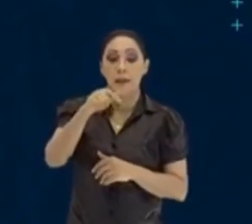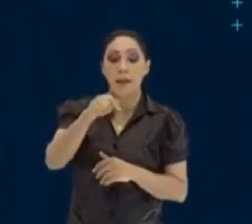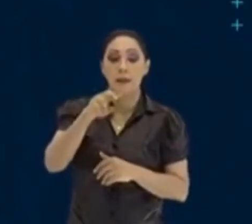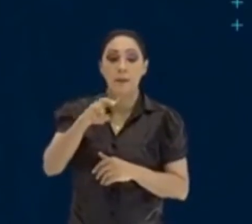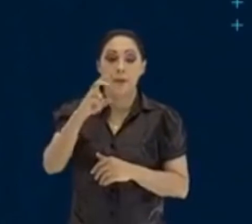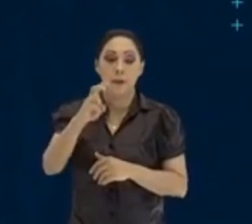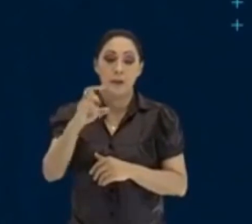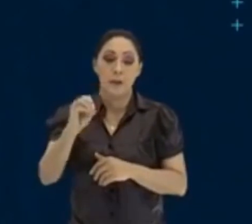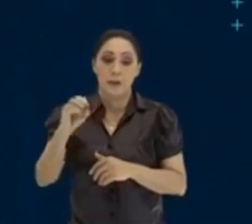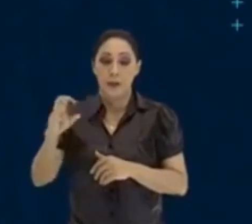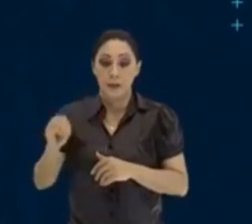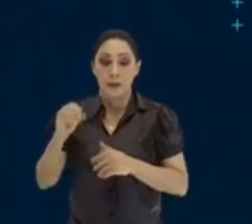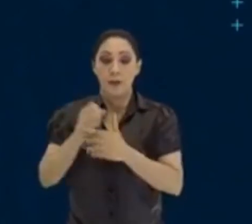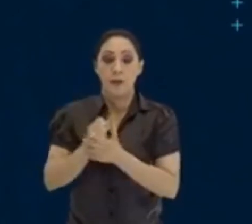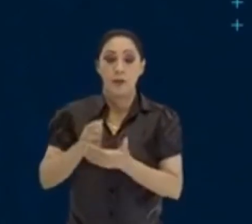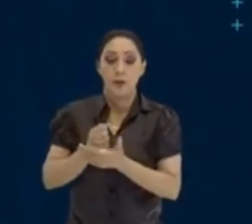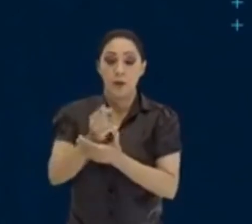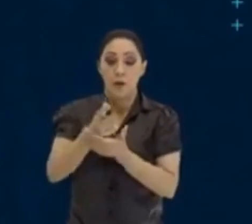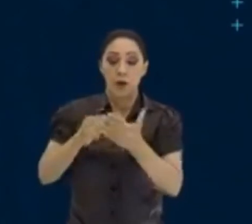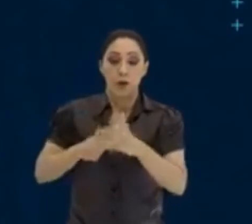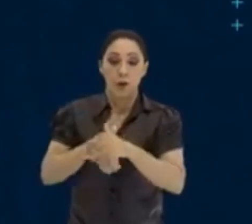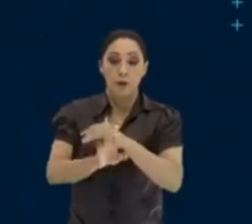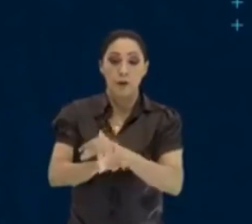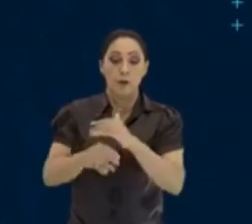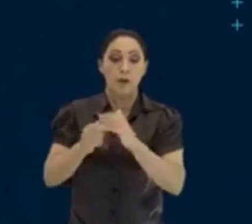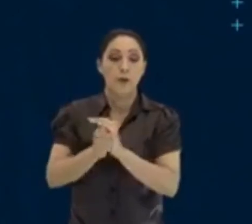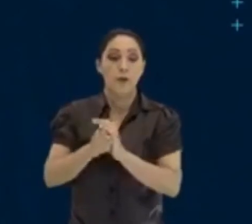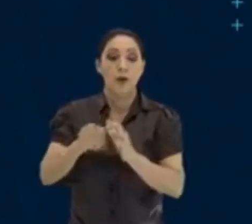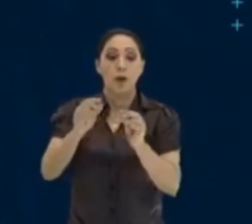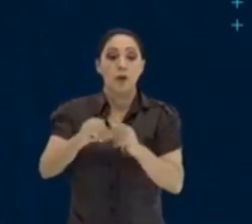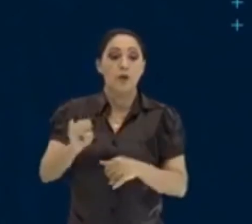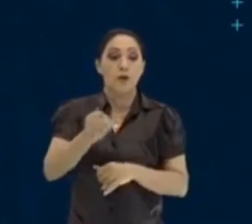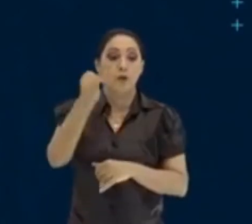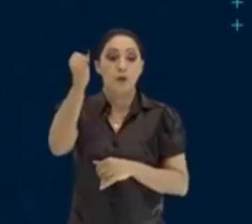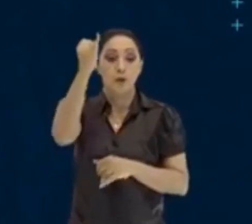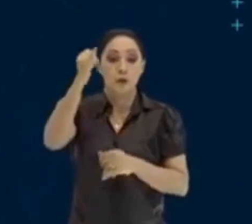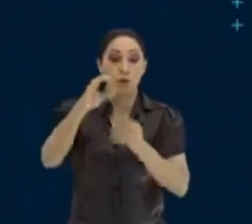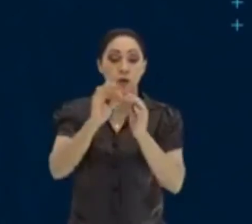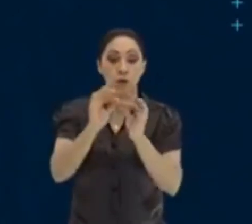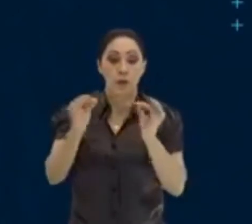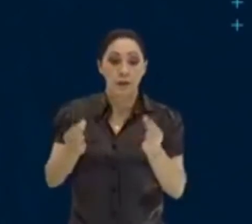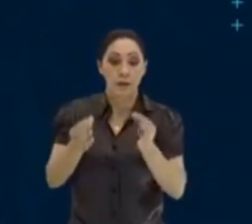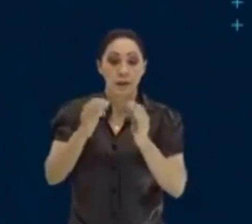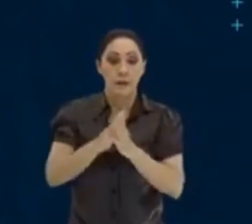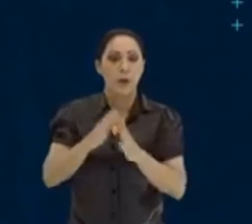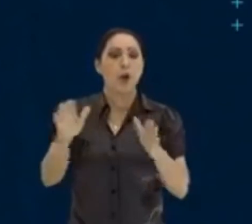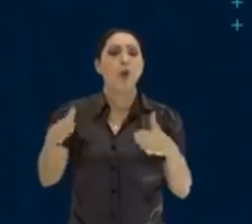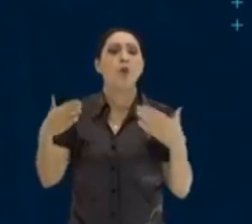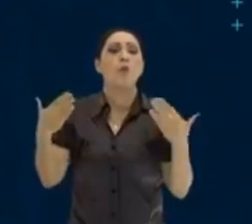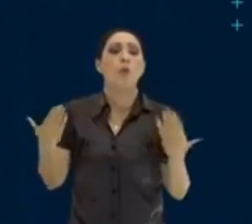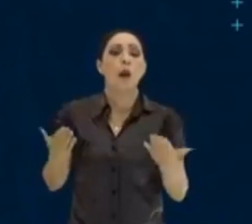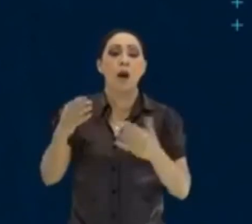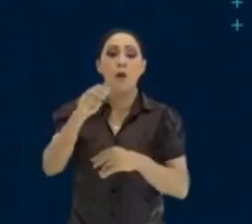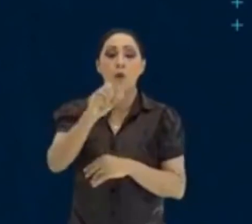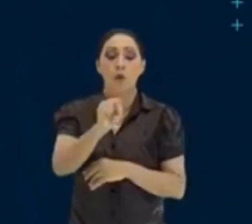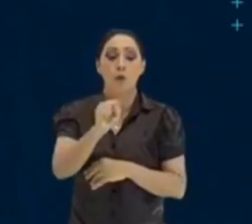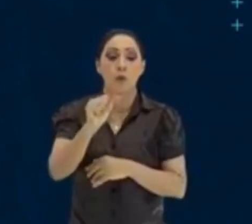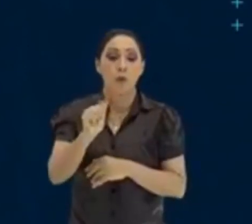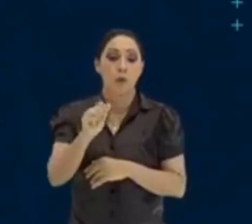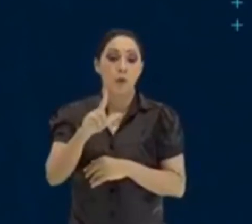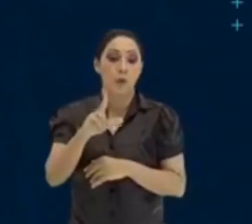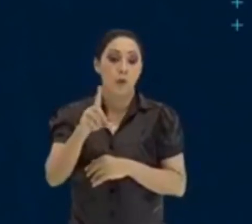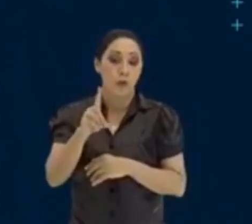um investimento que rende juros simples de 5% ao mês. Qual será o saldo dessa aplicação após